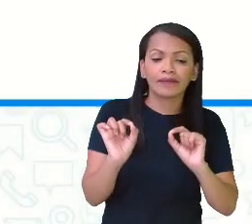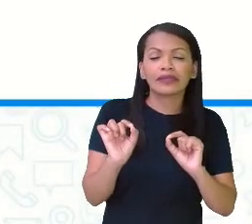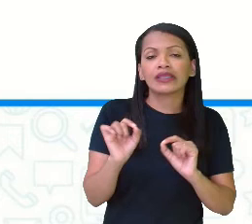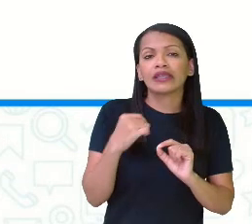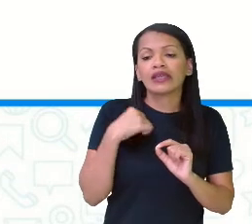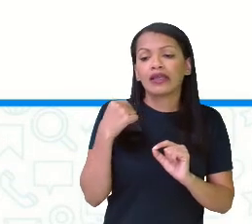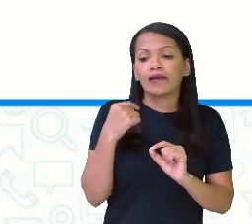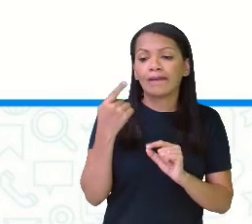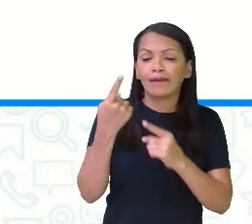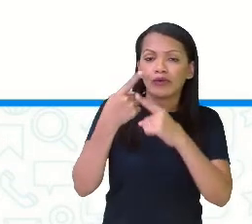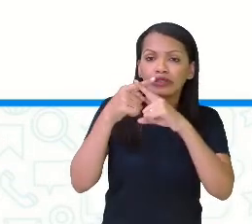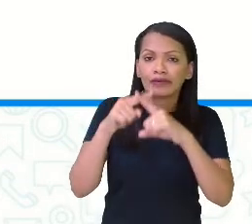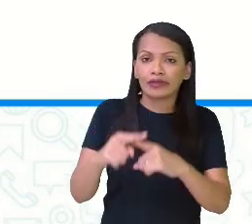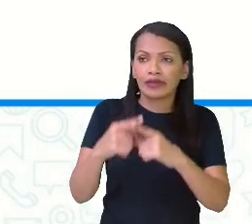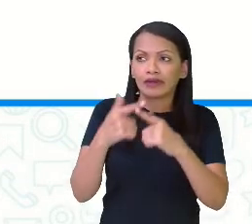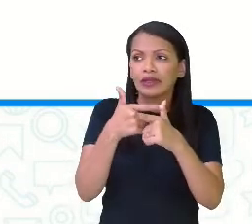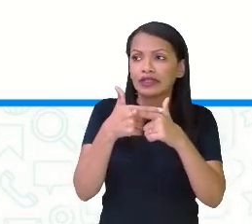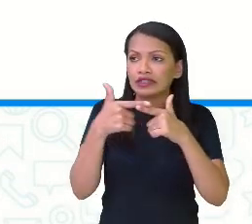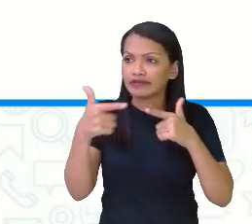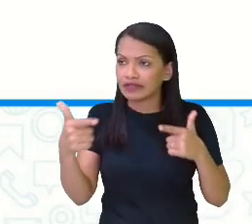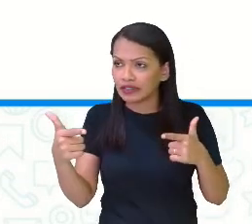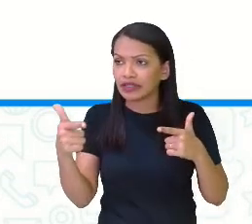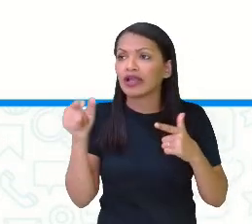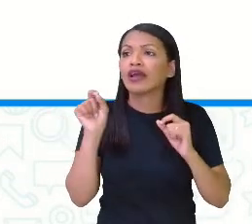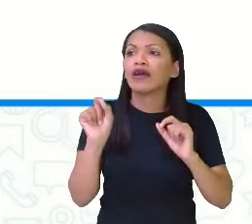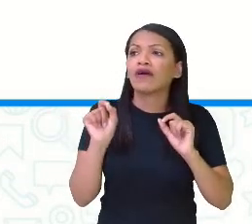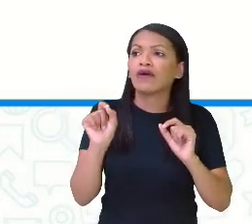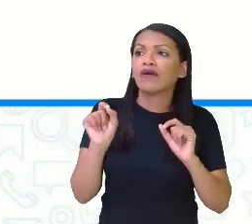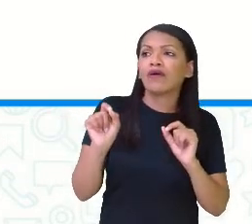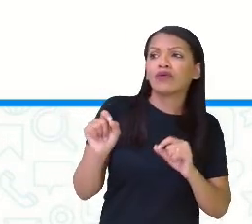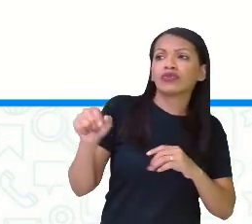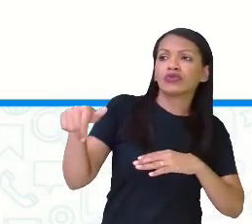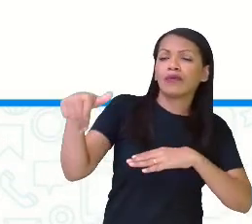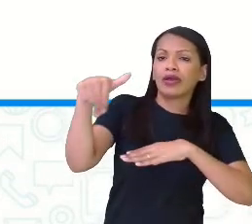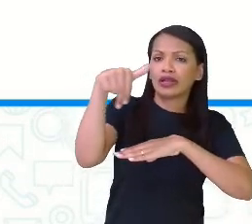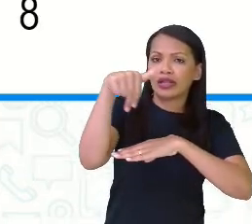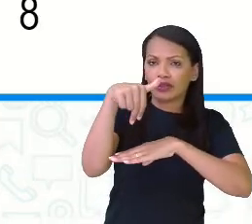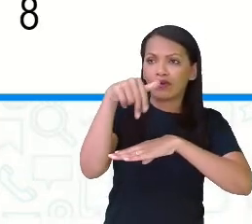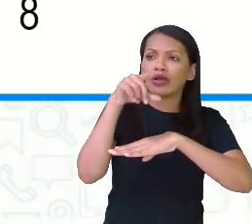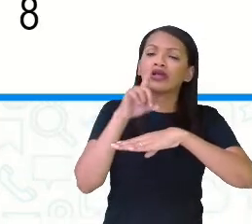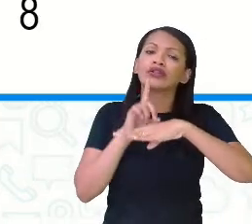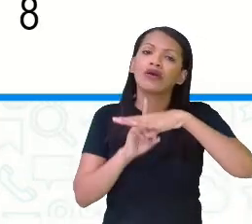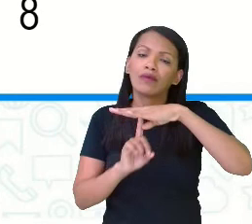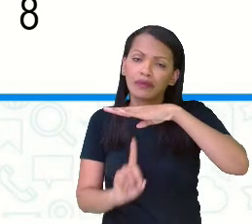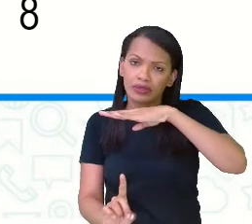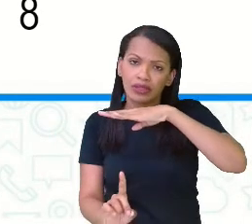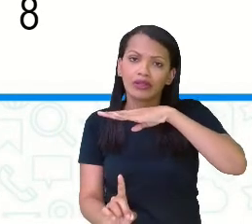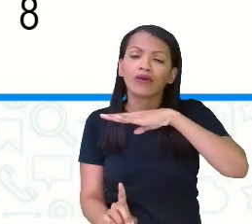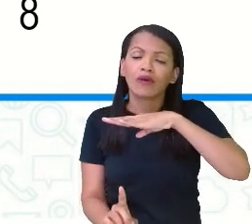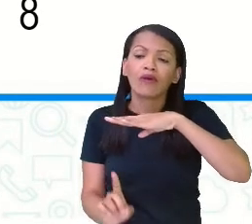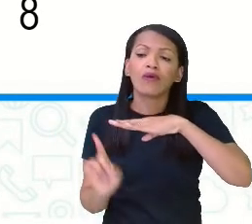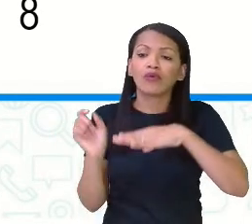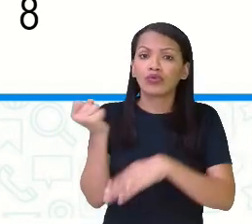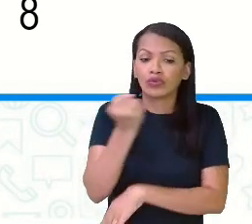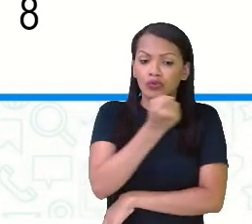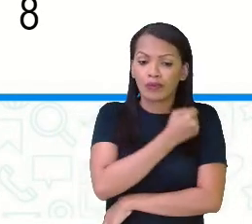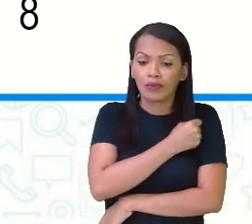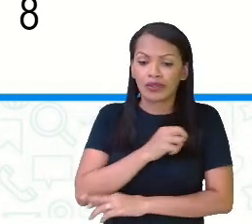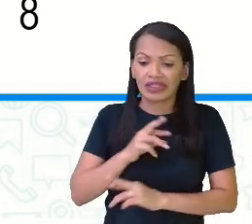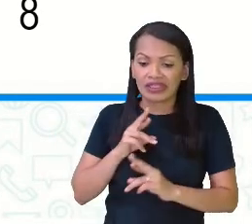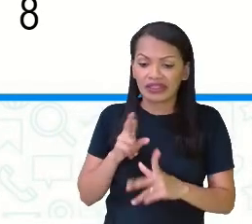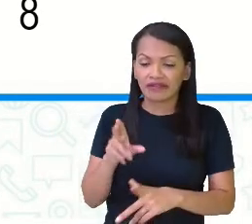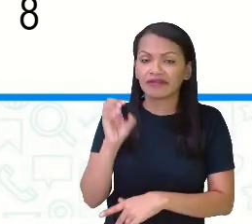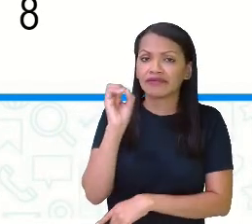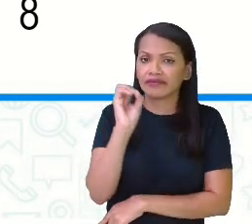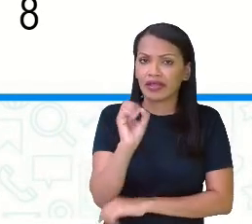o numerador e o denominador por um mesmo número diferente de zero. Como assim? Eu posso